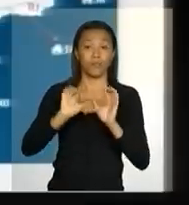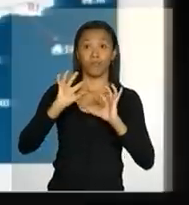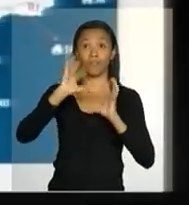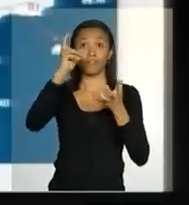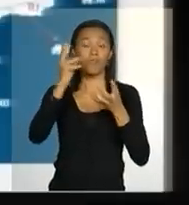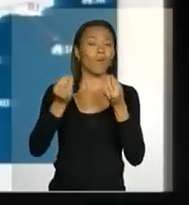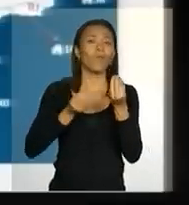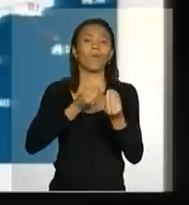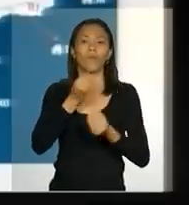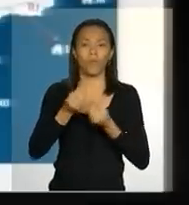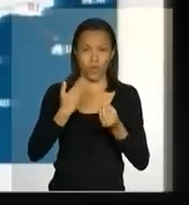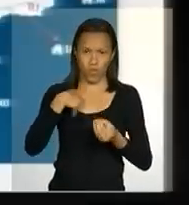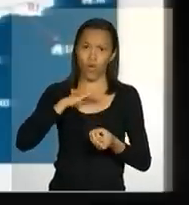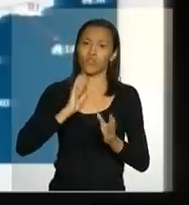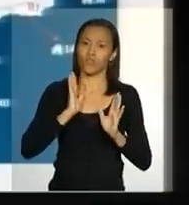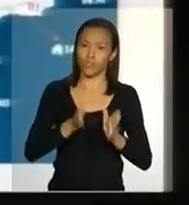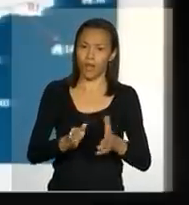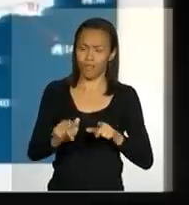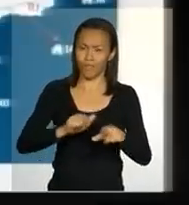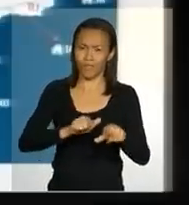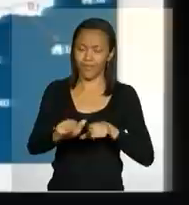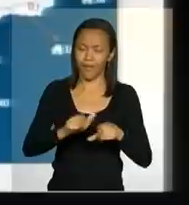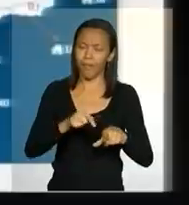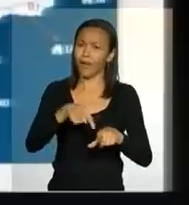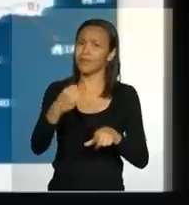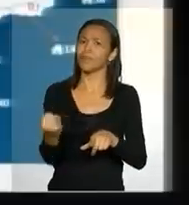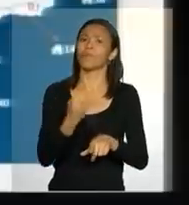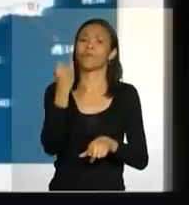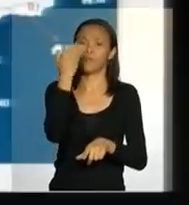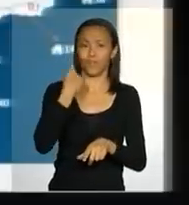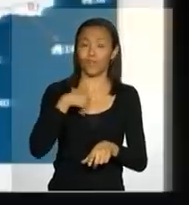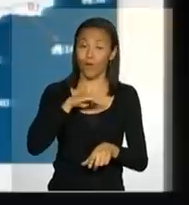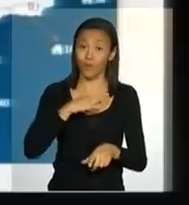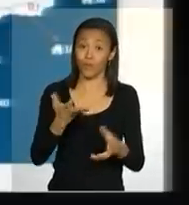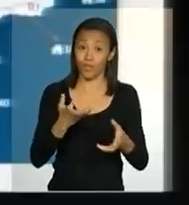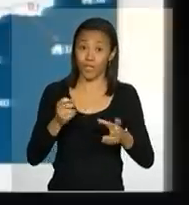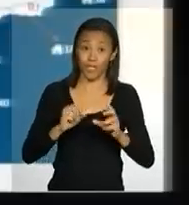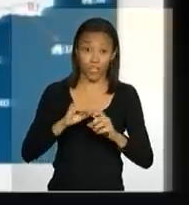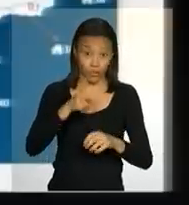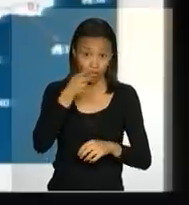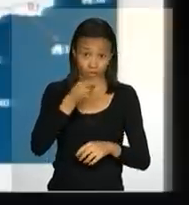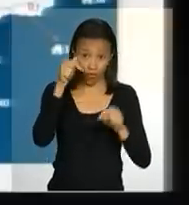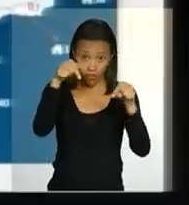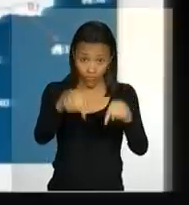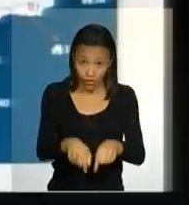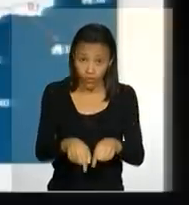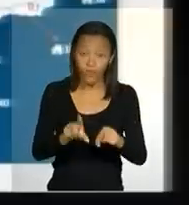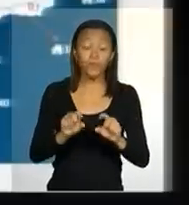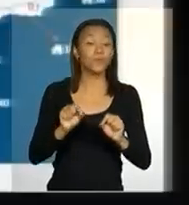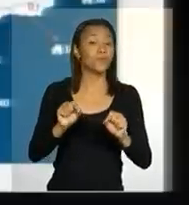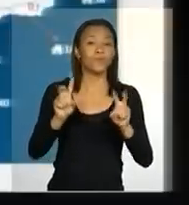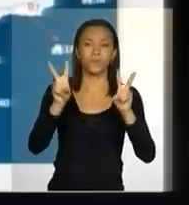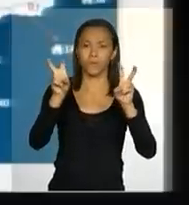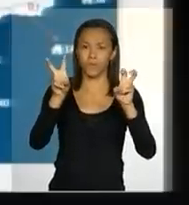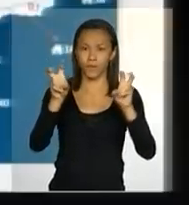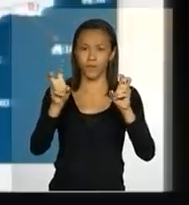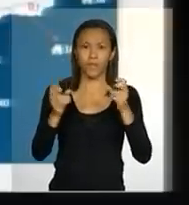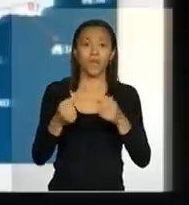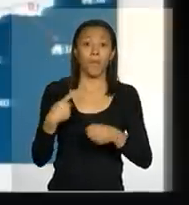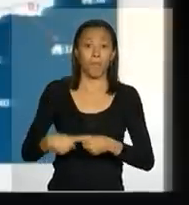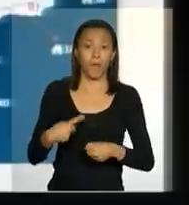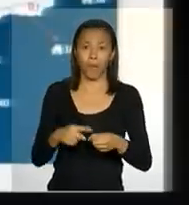fizemos um trabalho muito importante que nós gostaríamos de destacar sobre os